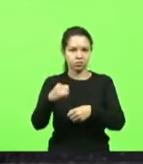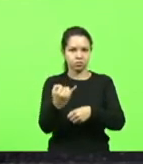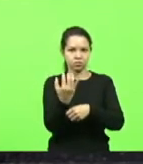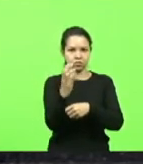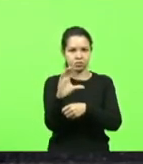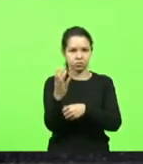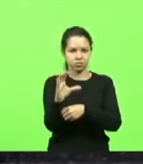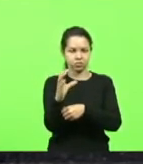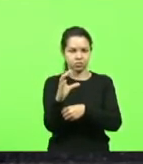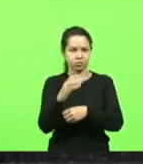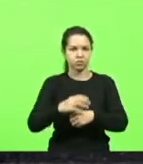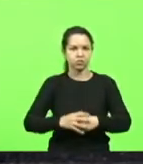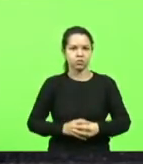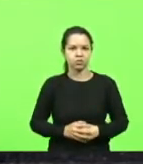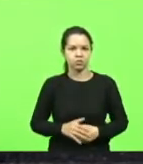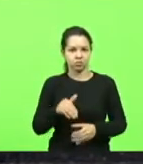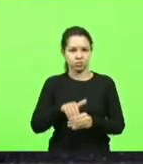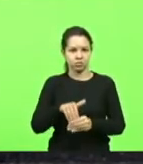vai sim, mas sim.